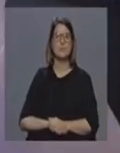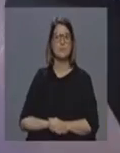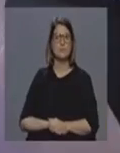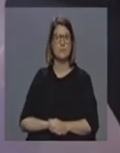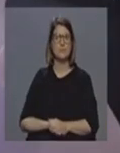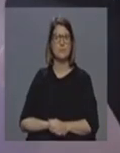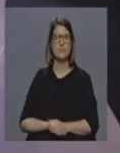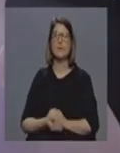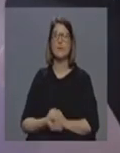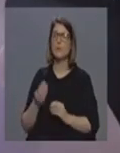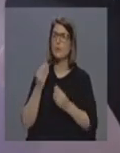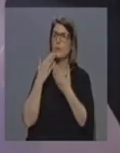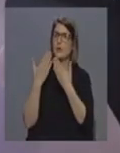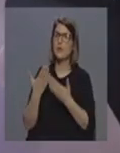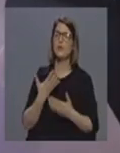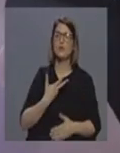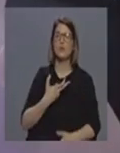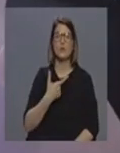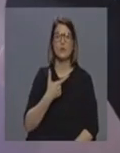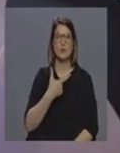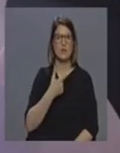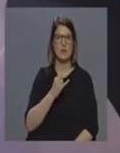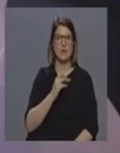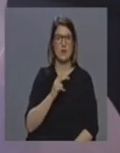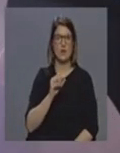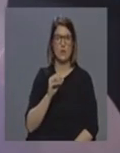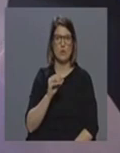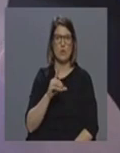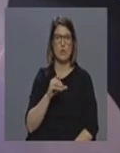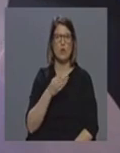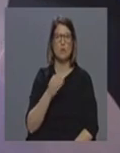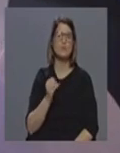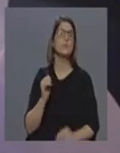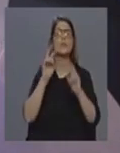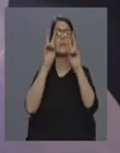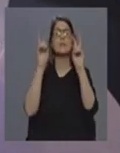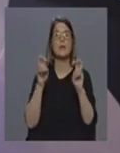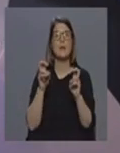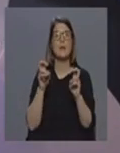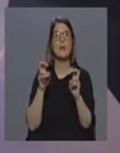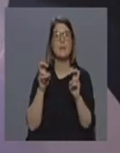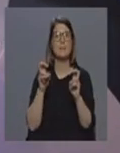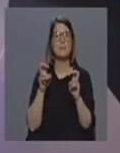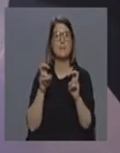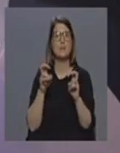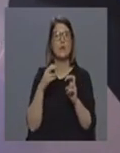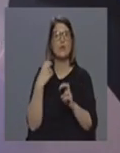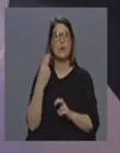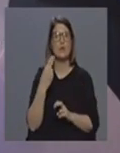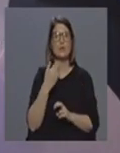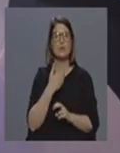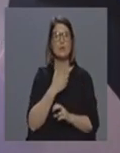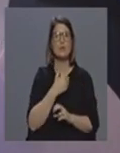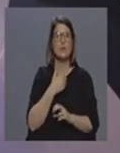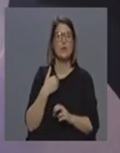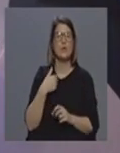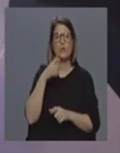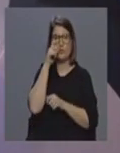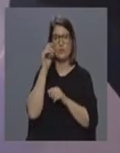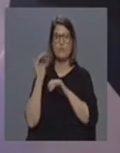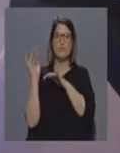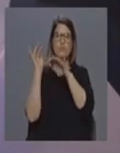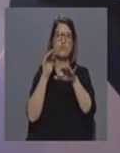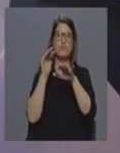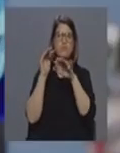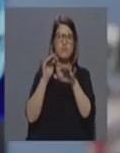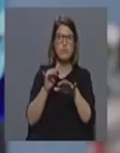Muito obrigado Doutor Tiago Lopes vamos falar então da questão das unidades de saúde da afluência das pessoas às unidades de saúde é